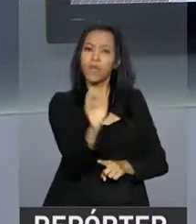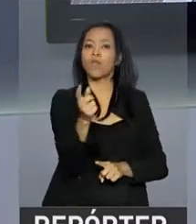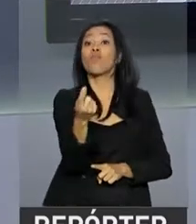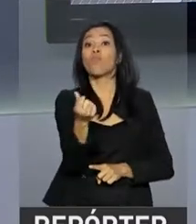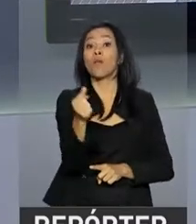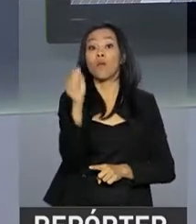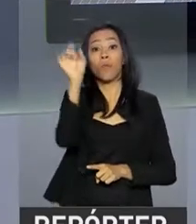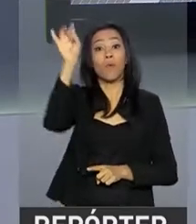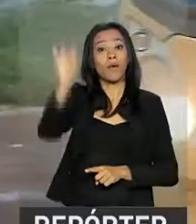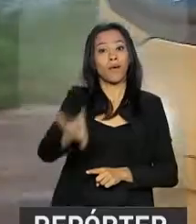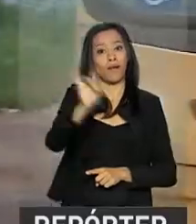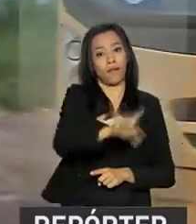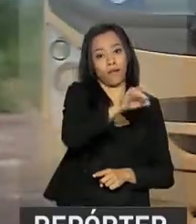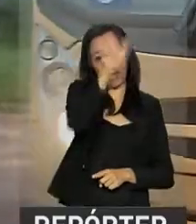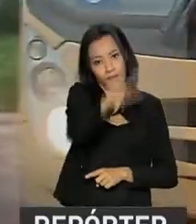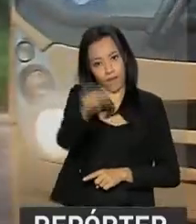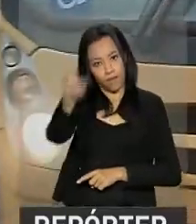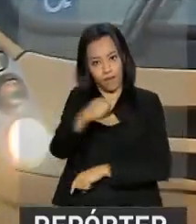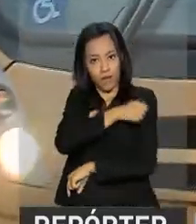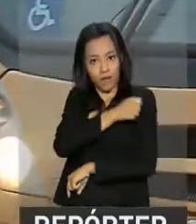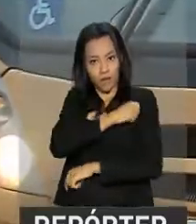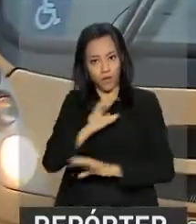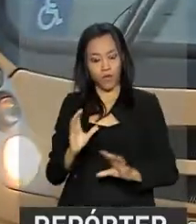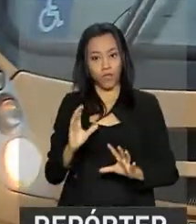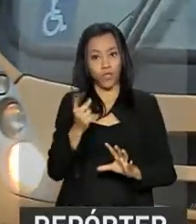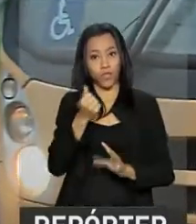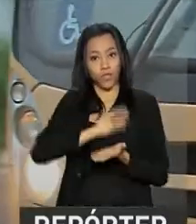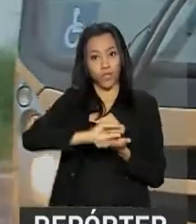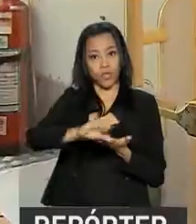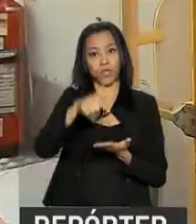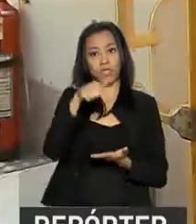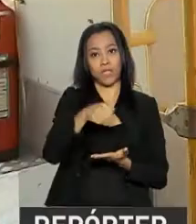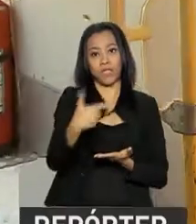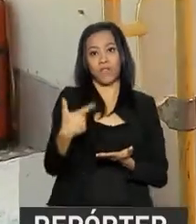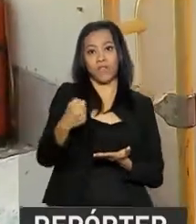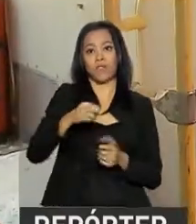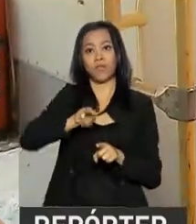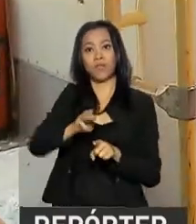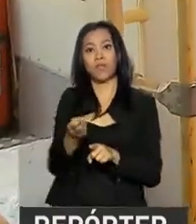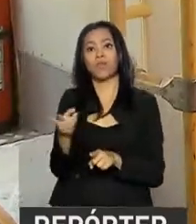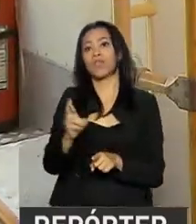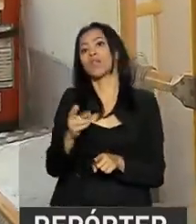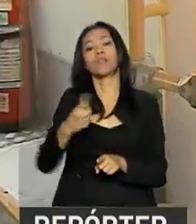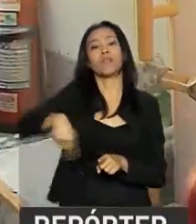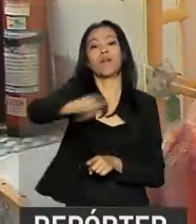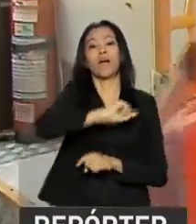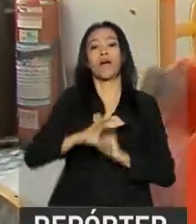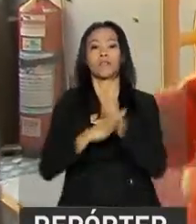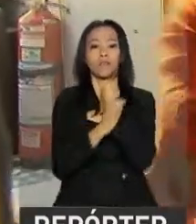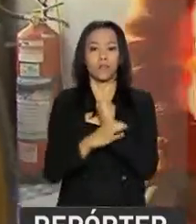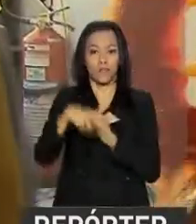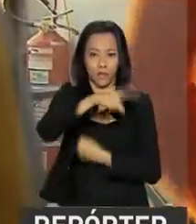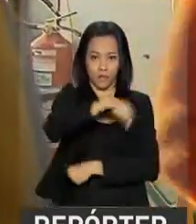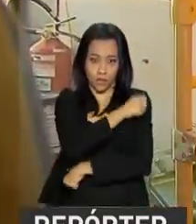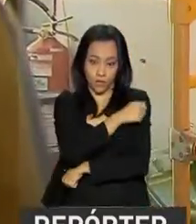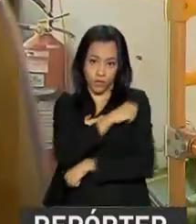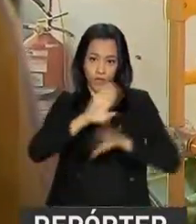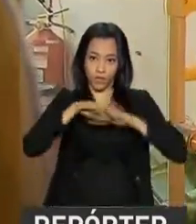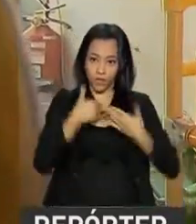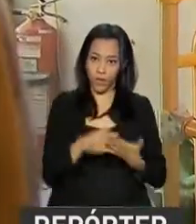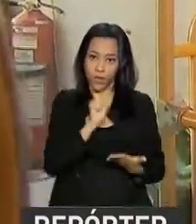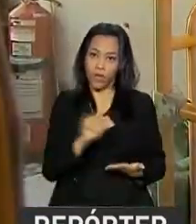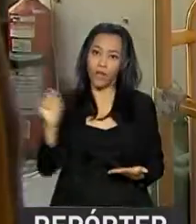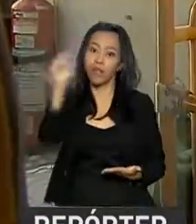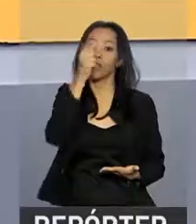estudante. Será um investimento de 720 milhões de reais para garantir que os alunos da rede pública de todo o país cheguem às